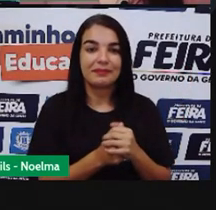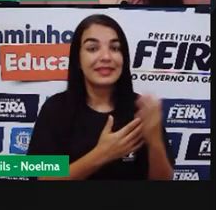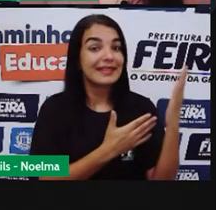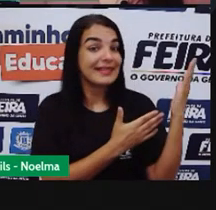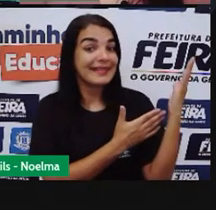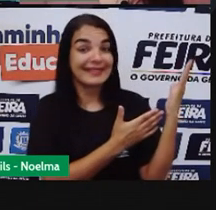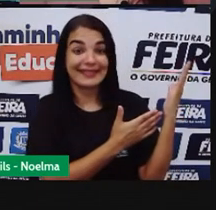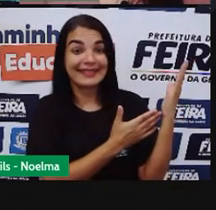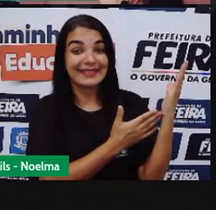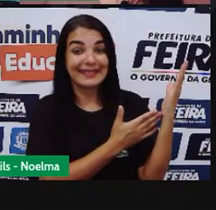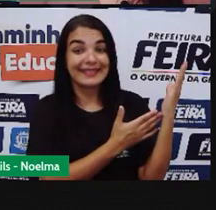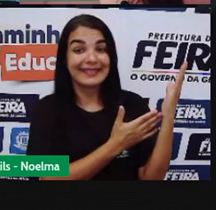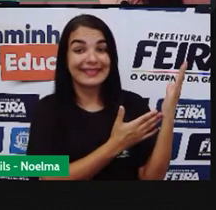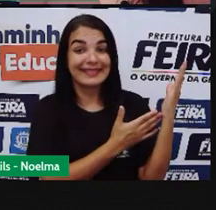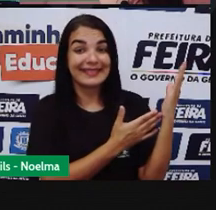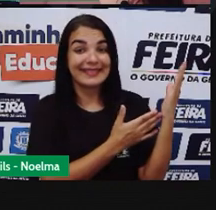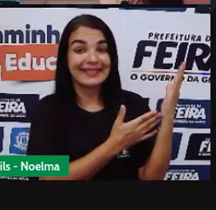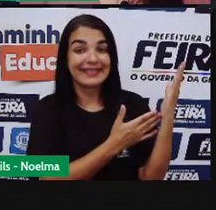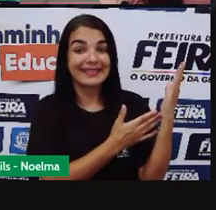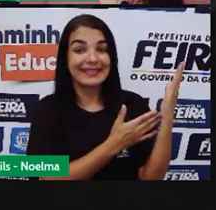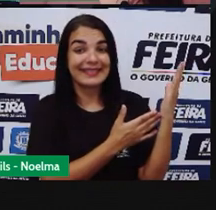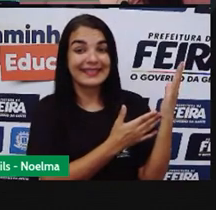Olha que legal Gente